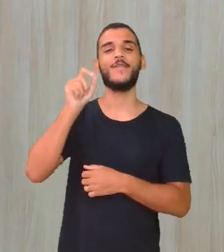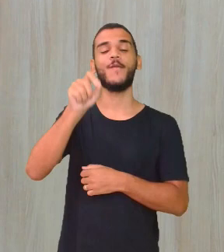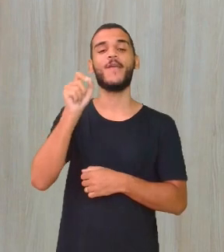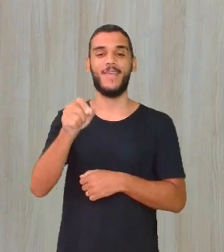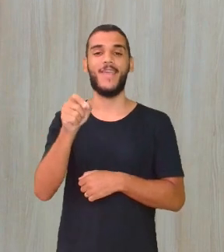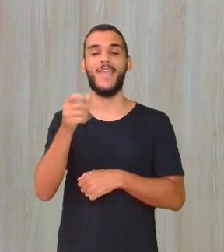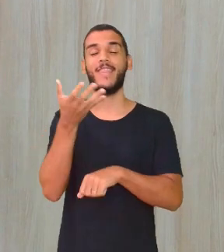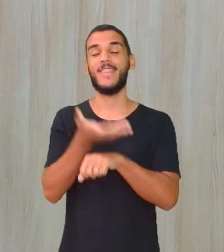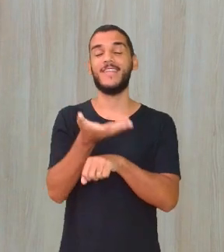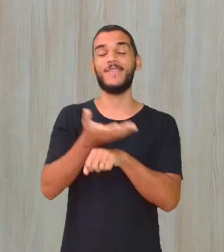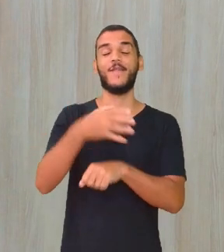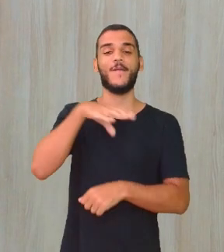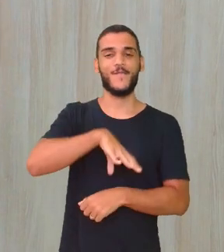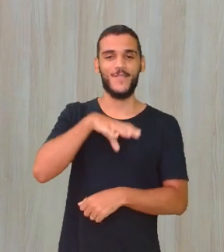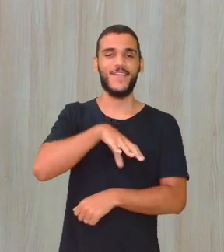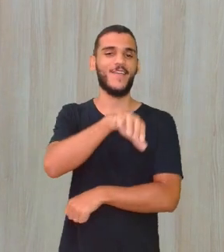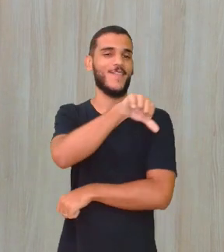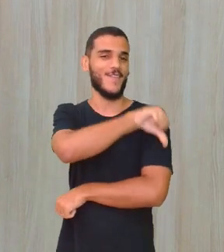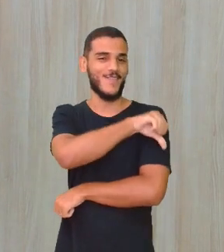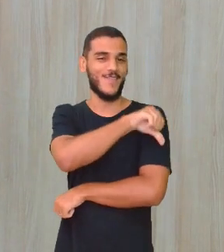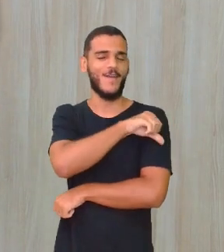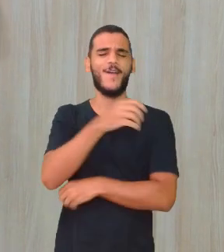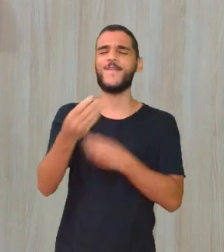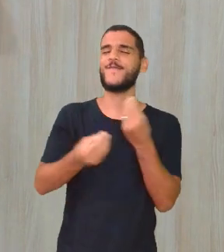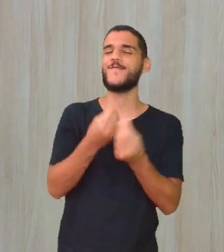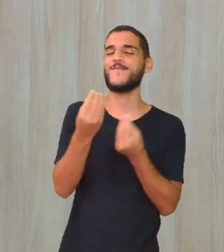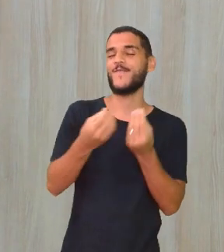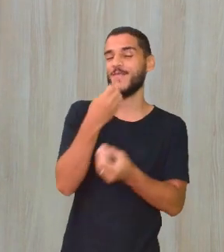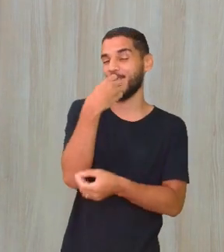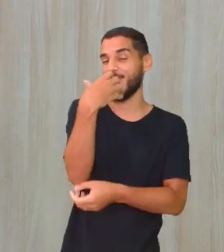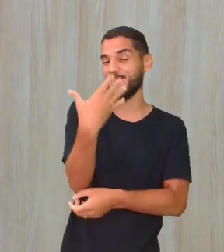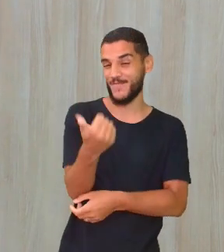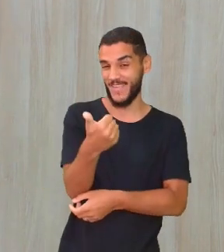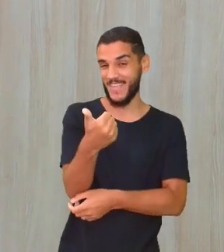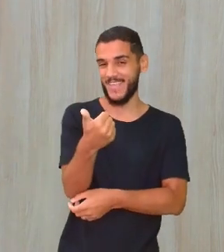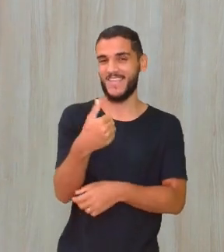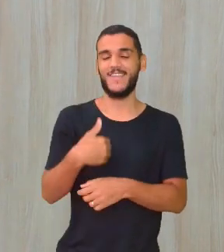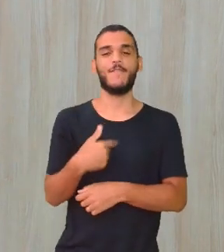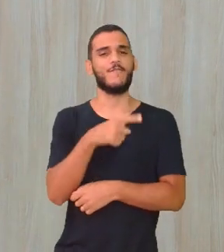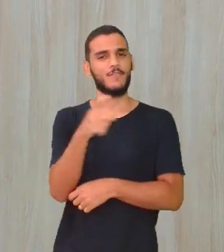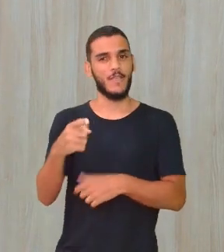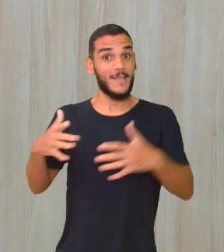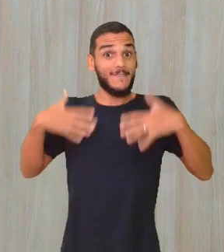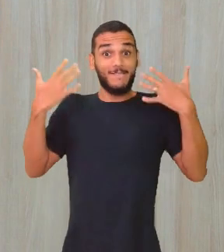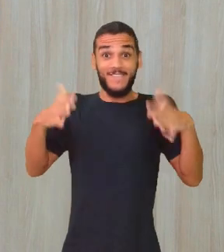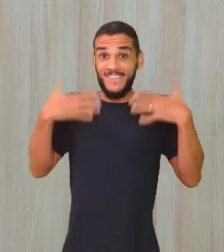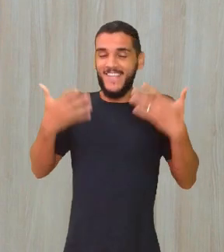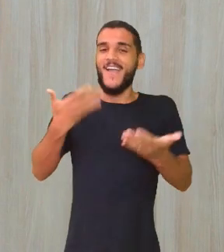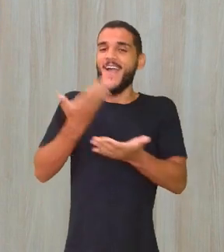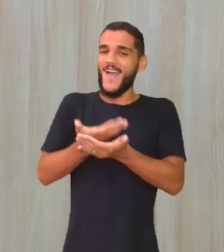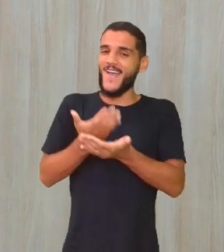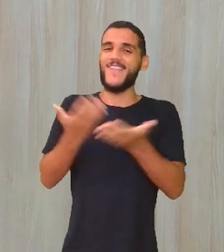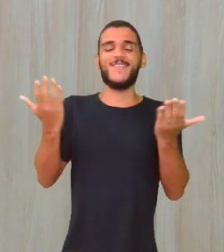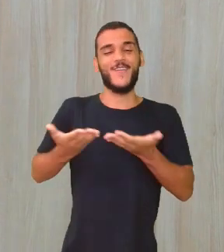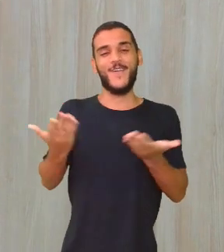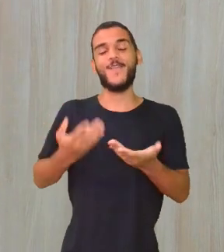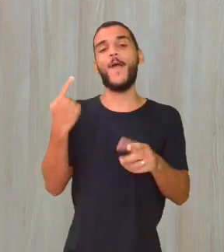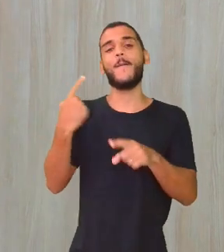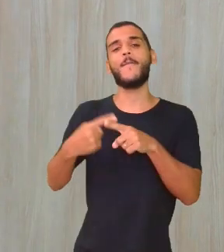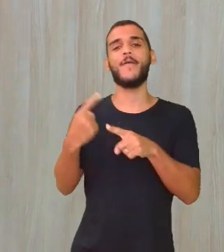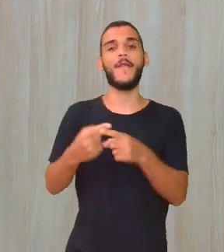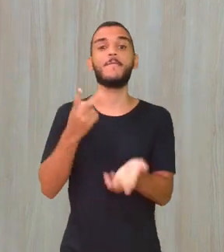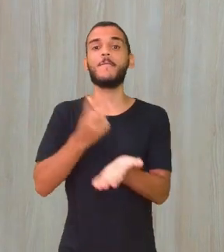língua portuguesa do nono ano. Como é que vocês estão no nono ano? Espero que o que? Empolgados com a aula de hoje, porque vamos